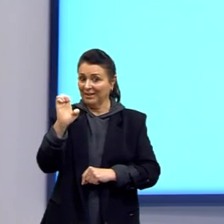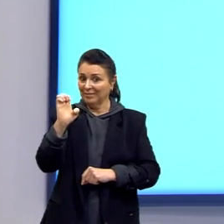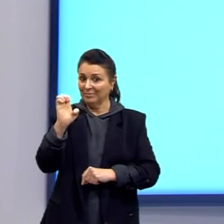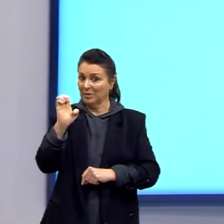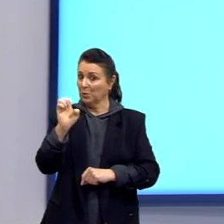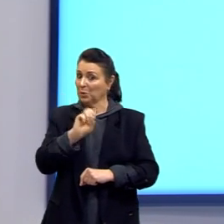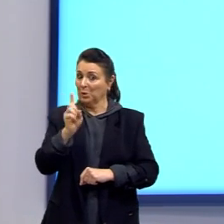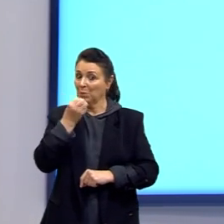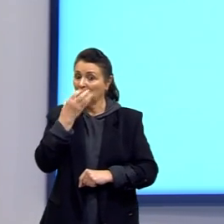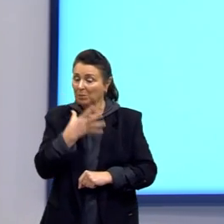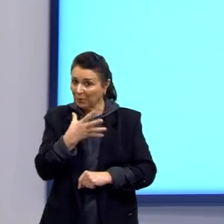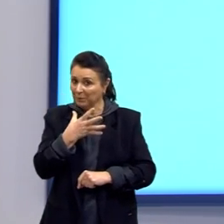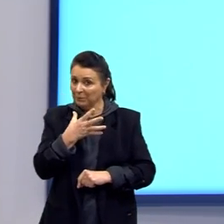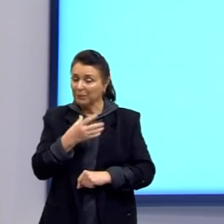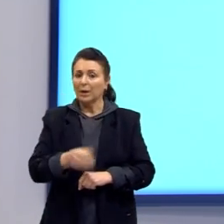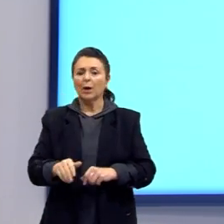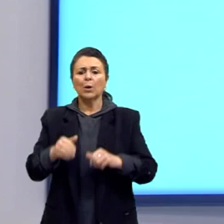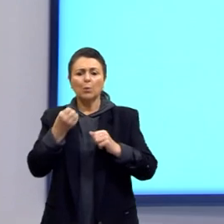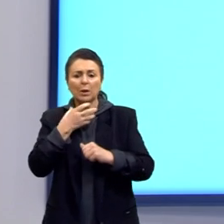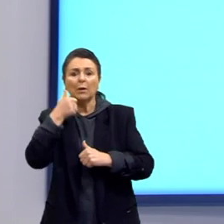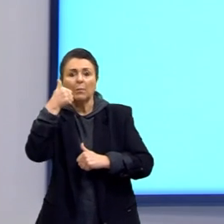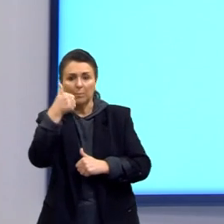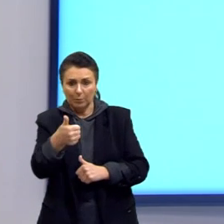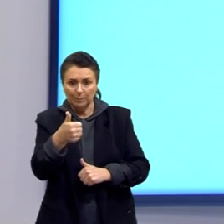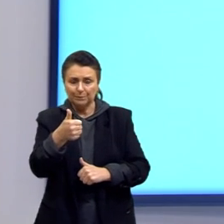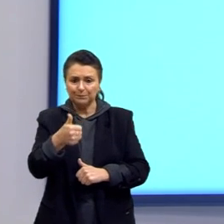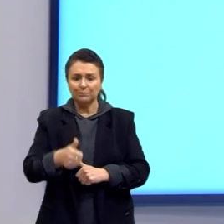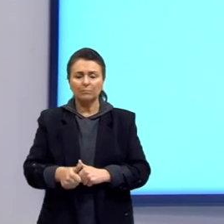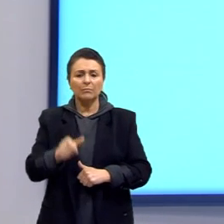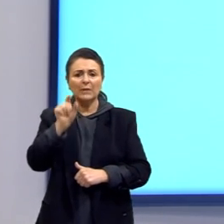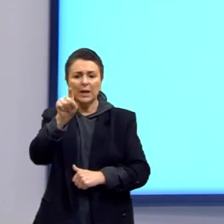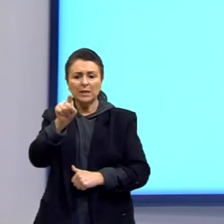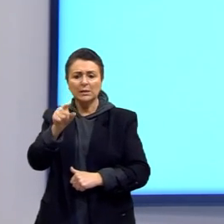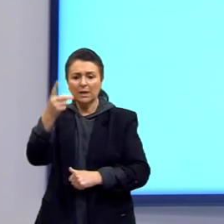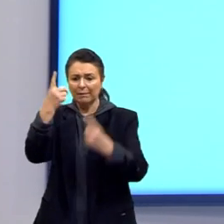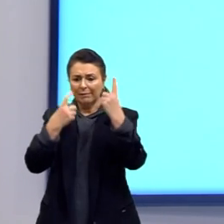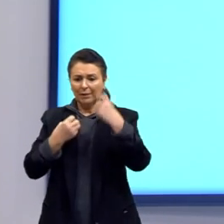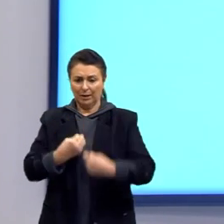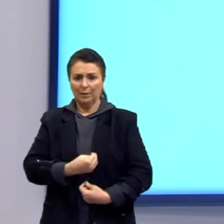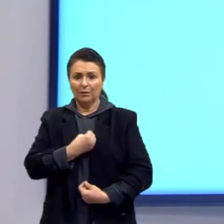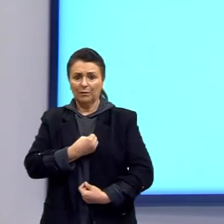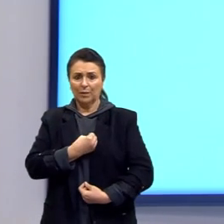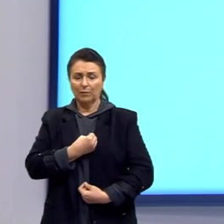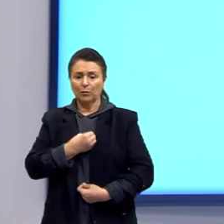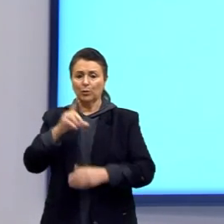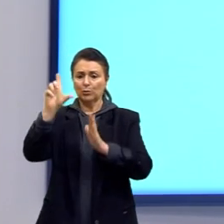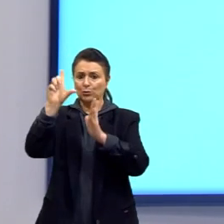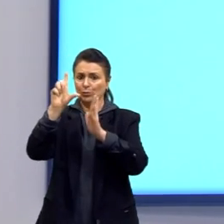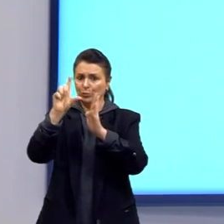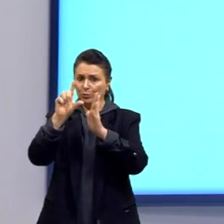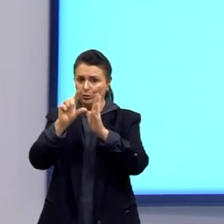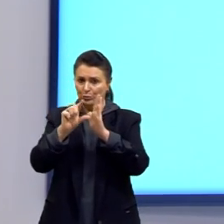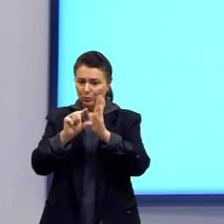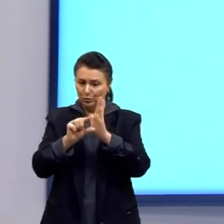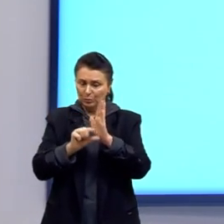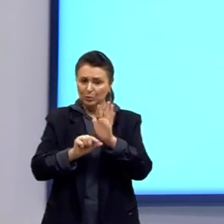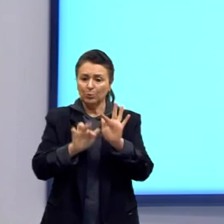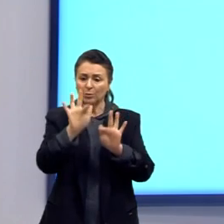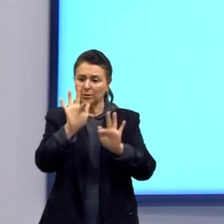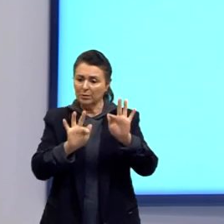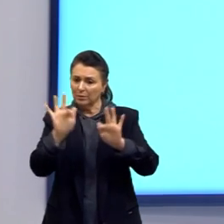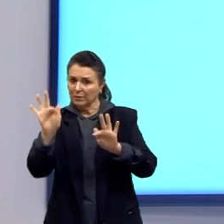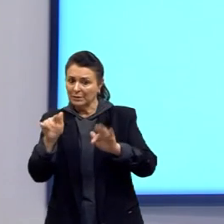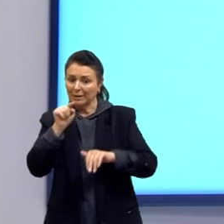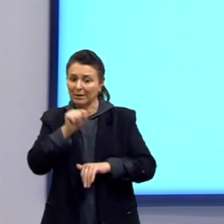característica, esses indivíduos tendem a diminuir a frequência naquele ambiente. Ou até mesmo ser extinto.